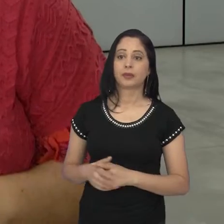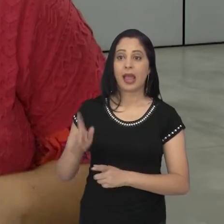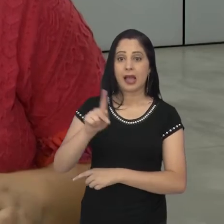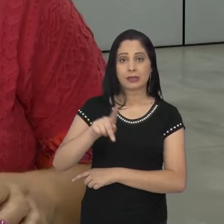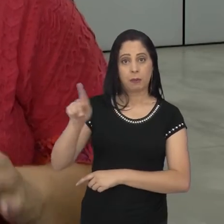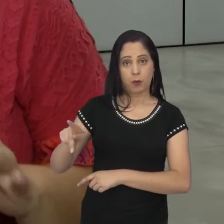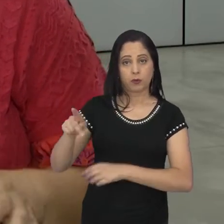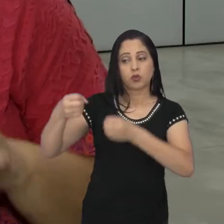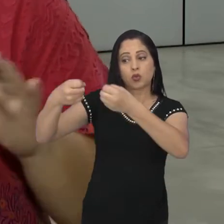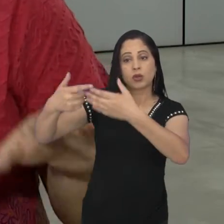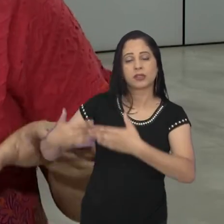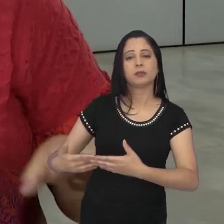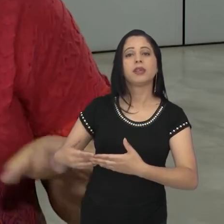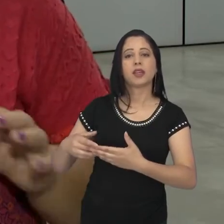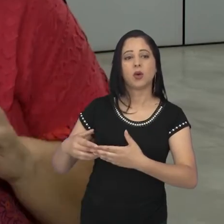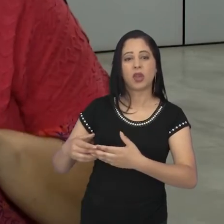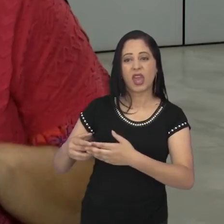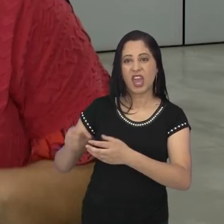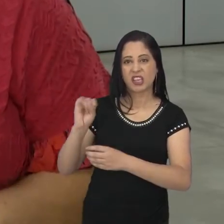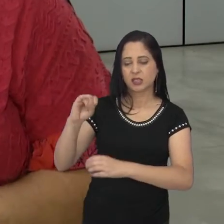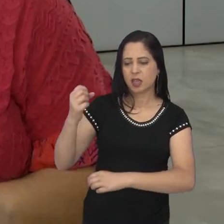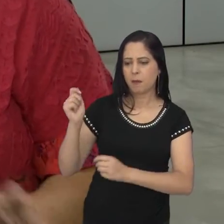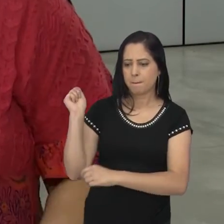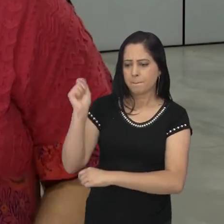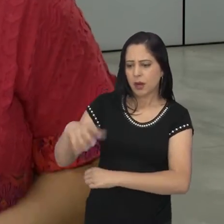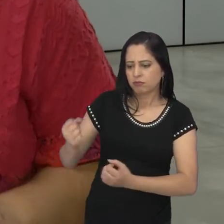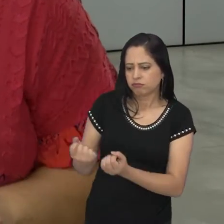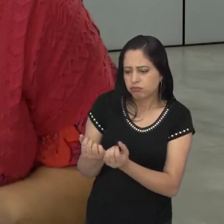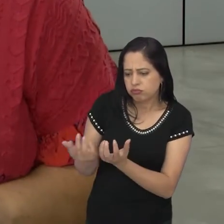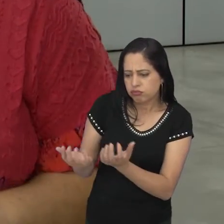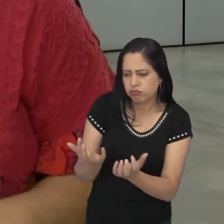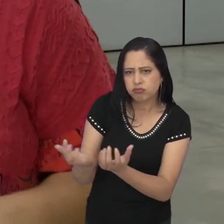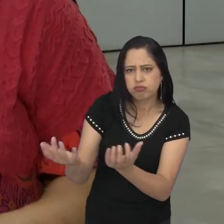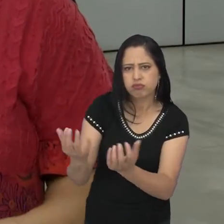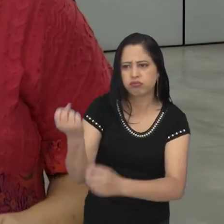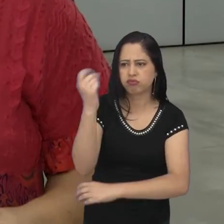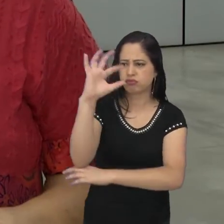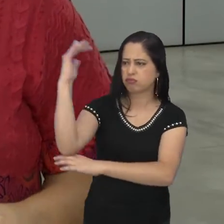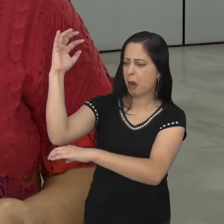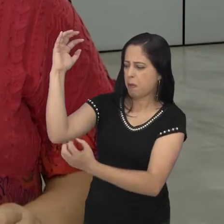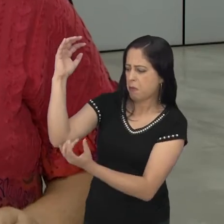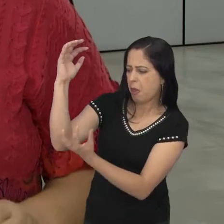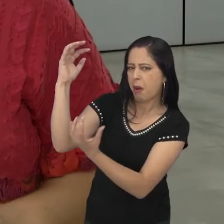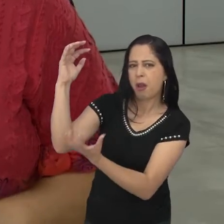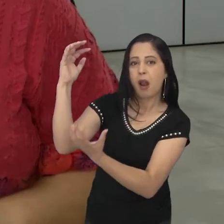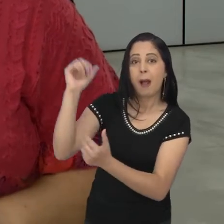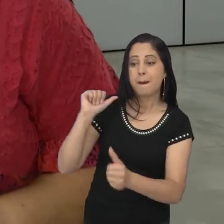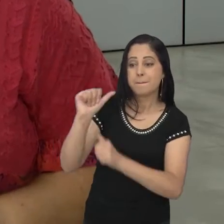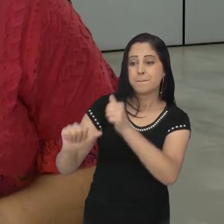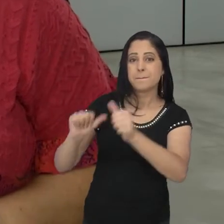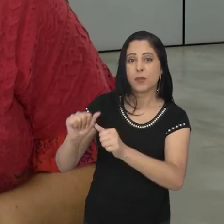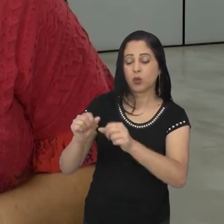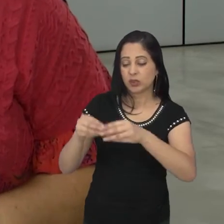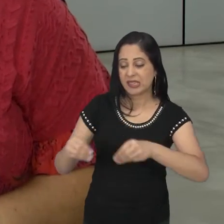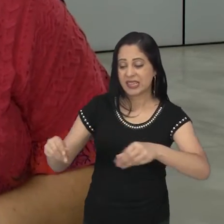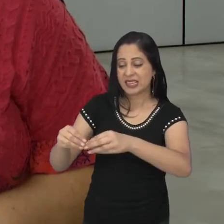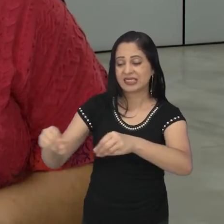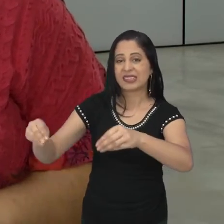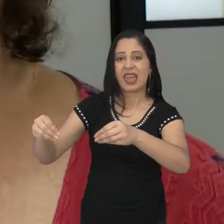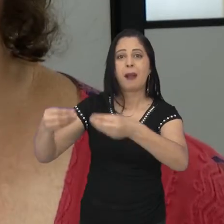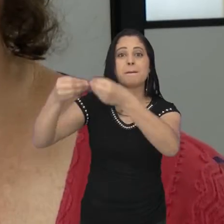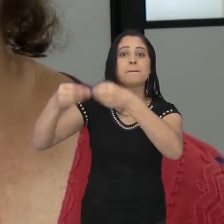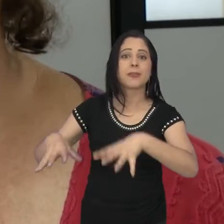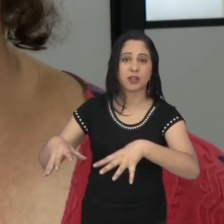Para esta professora, as queimadas afetam de forma negativa as cidades porque alteram características físicas e químicas do